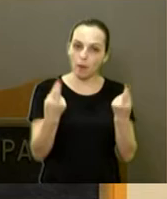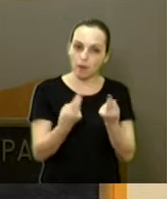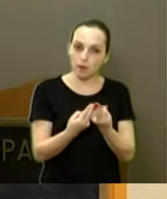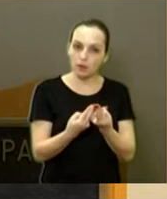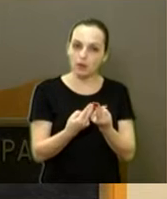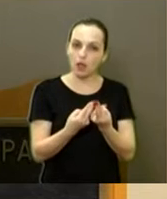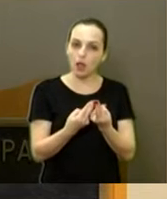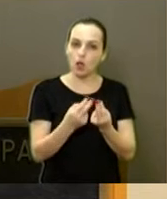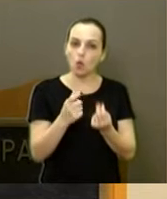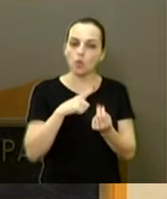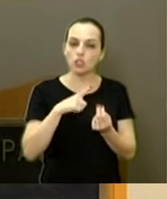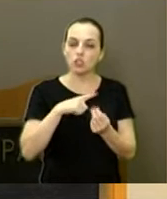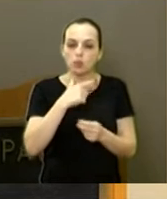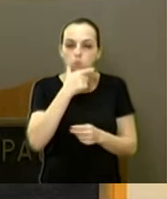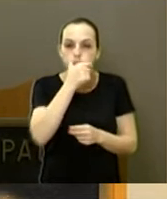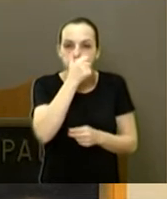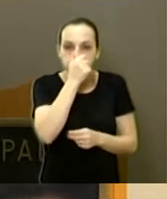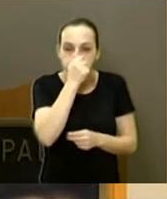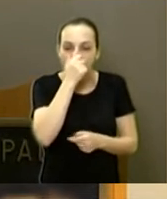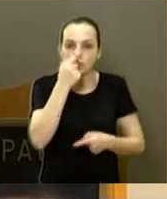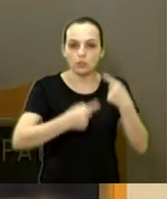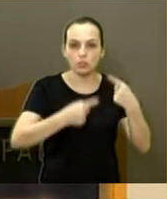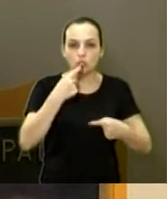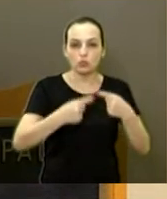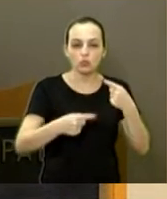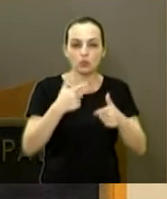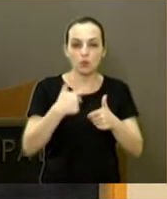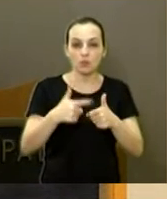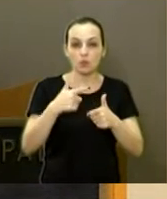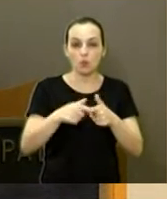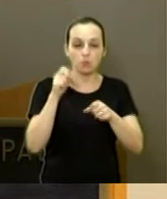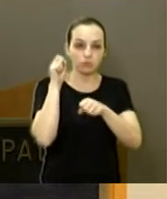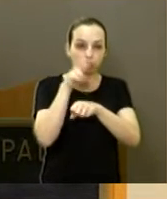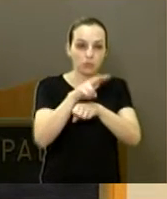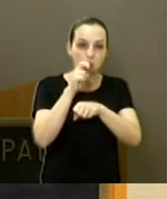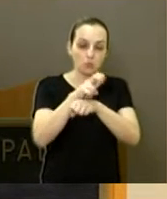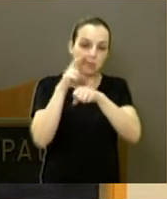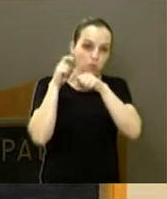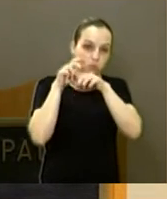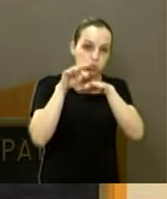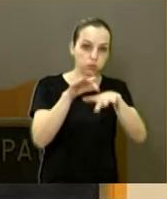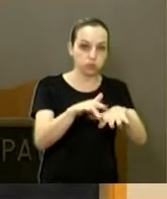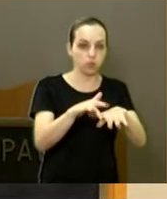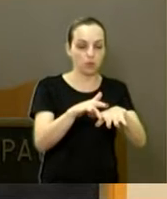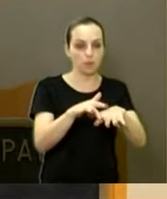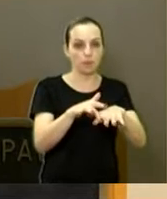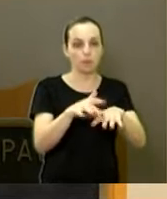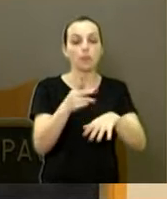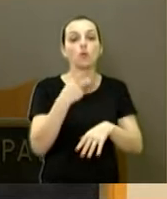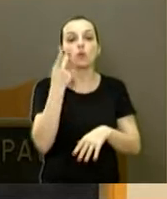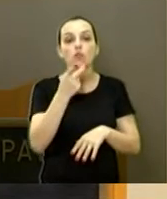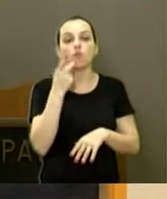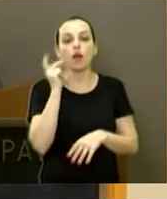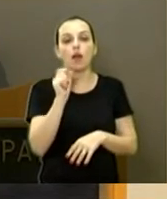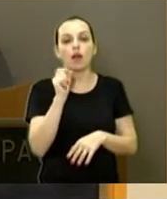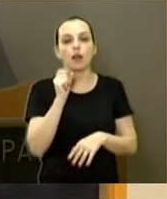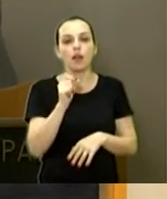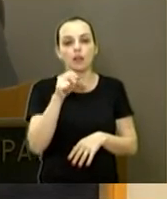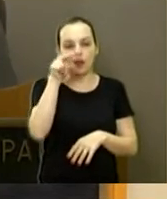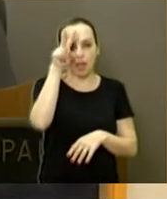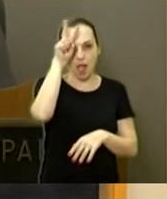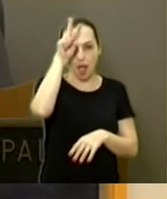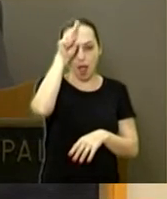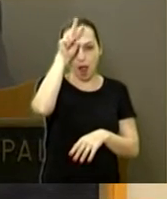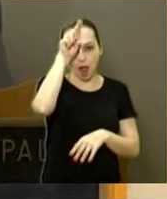estava lotado. E debatemos o problema da pulverização agrotórica. Quando se fala que a abelha morre,